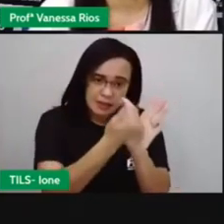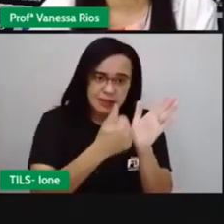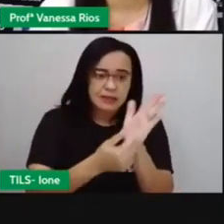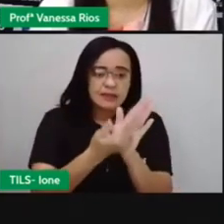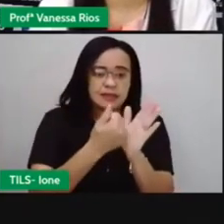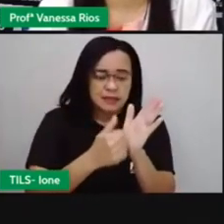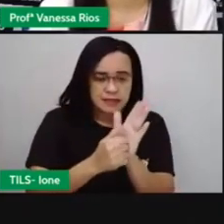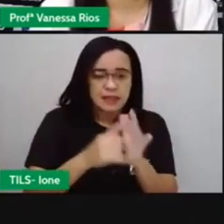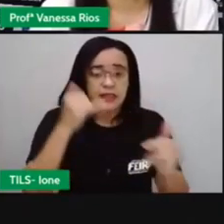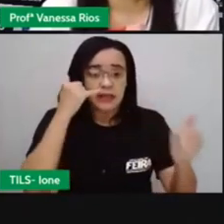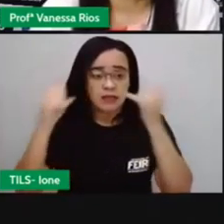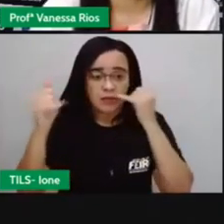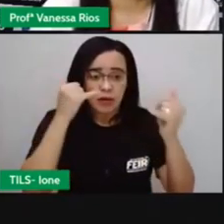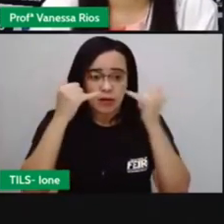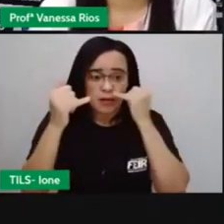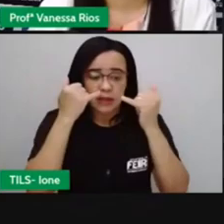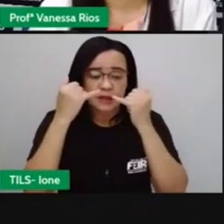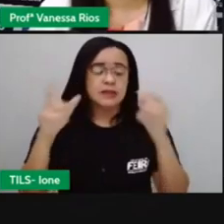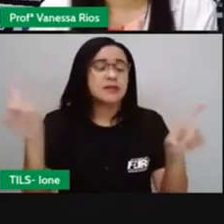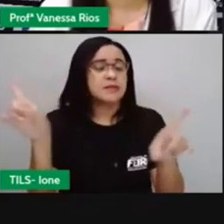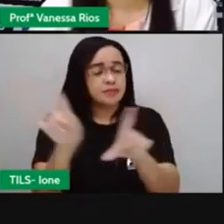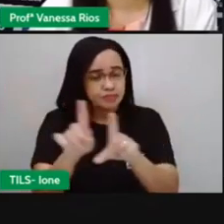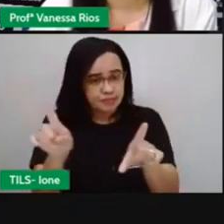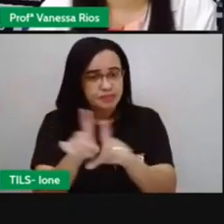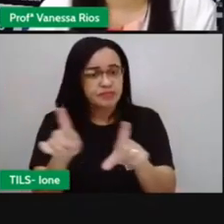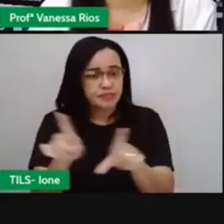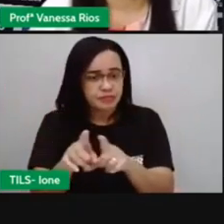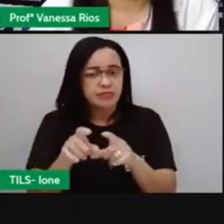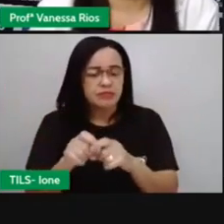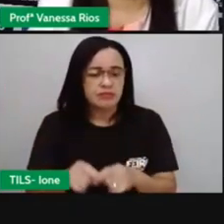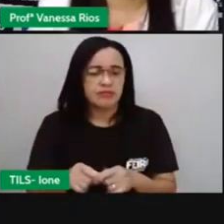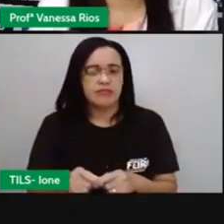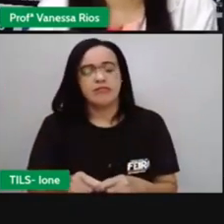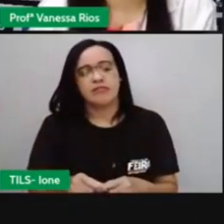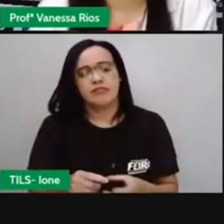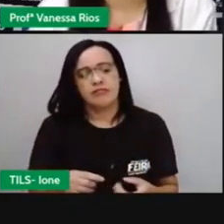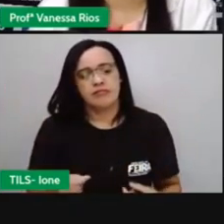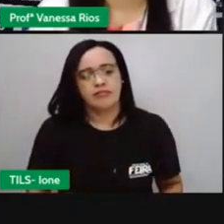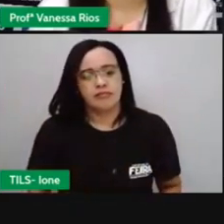costumam passar ou desejam passar para os seus leitores.